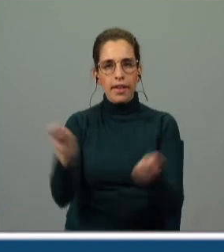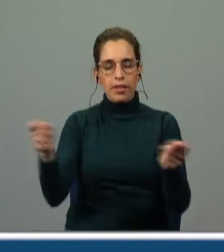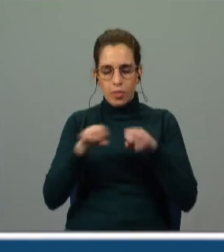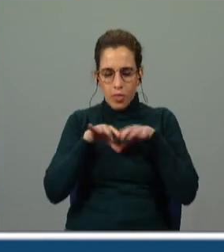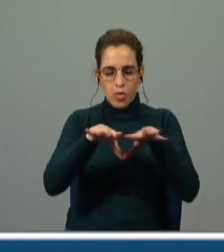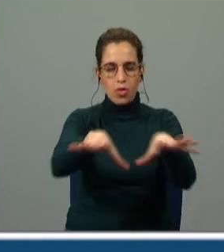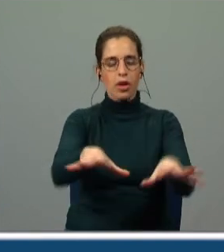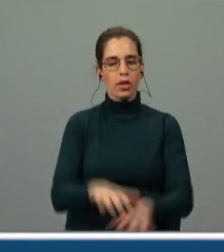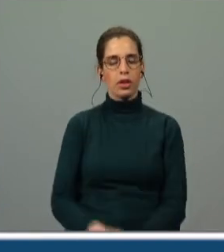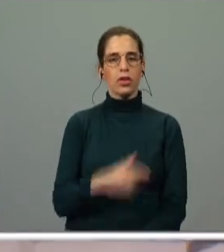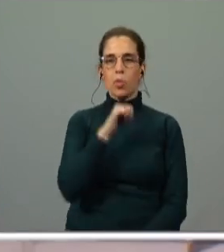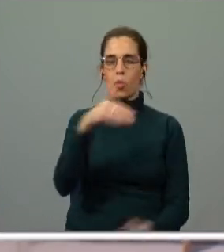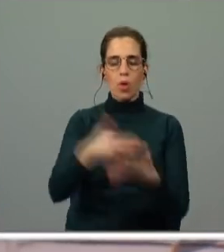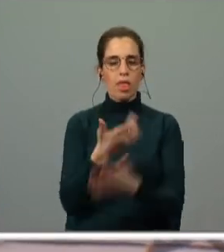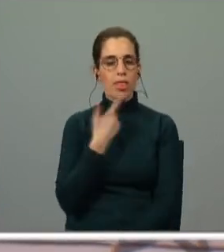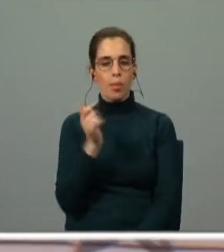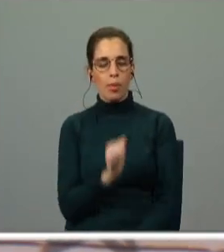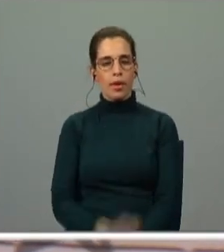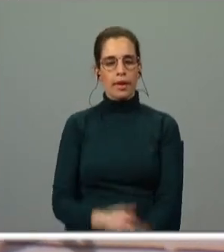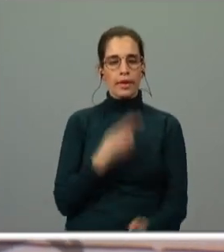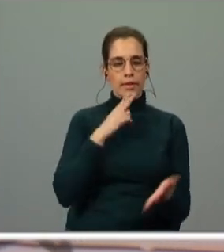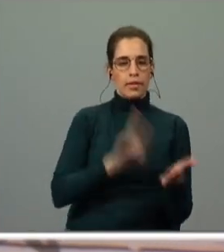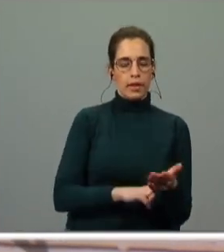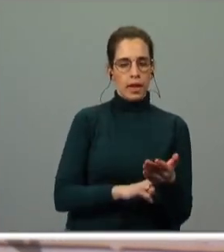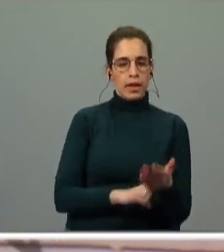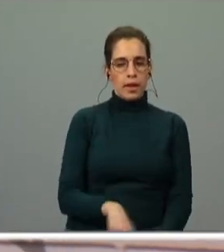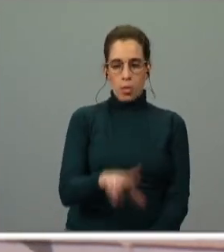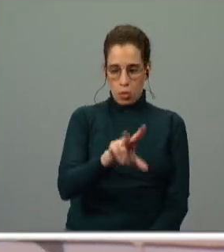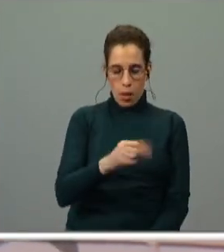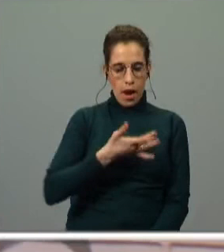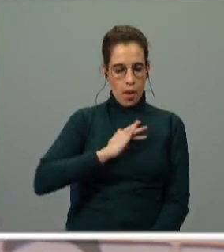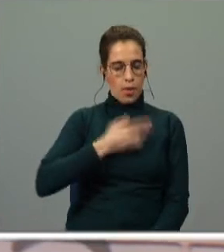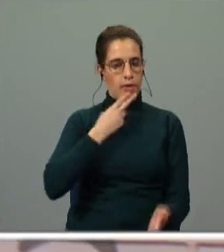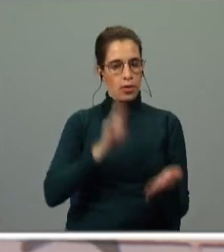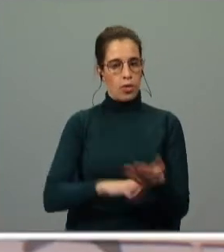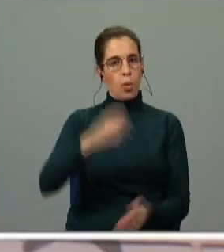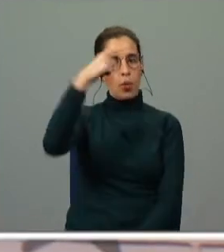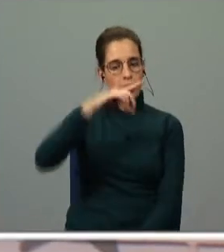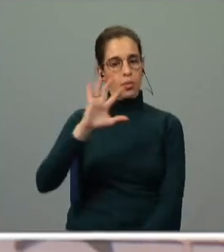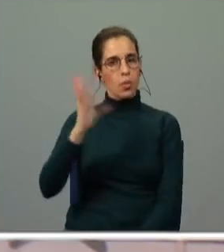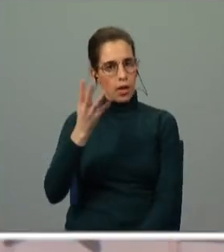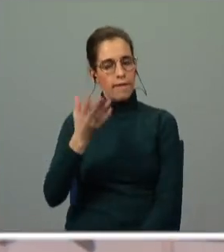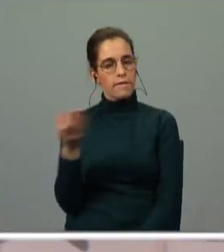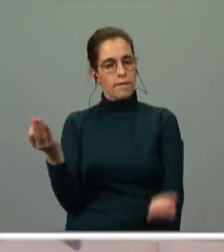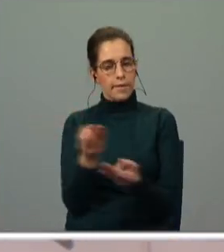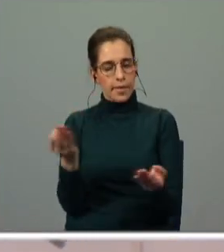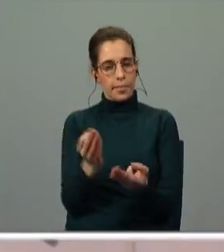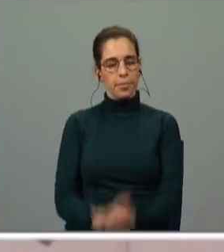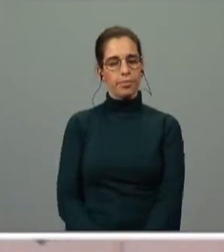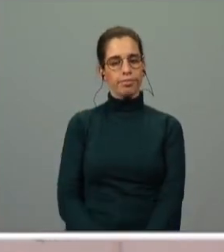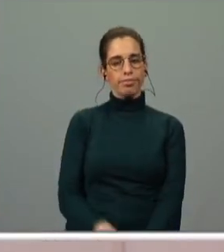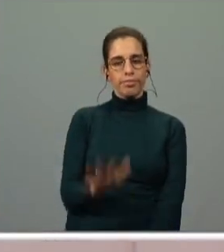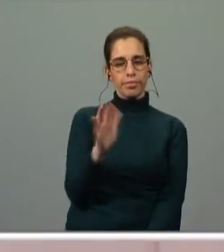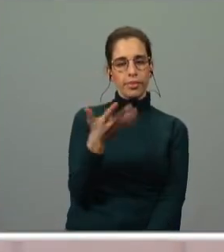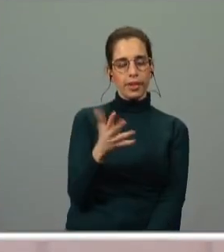porque a verdade é que nós temos um par amoroso real uma história que aconteceu de facto e que se